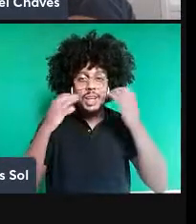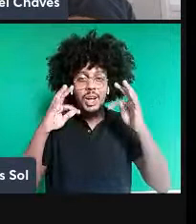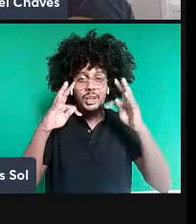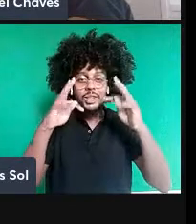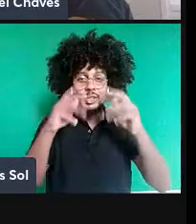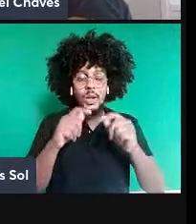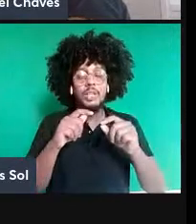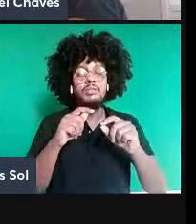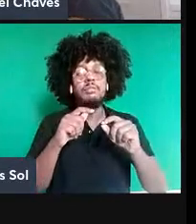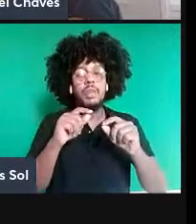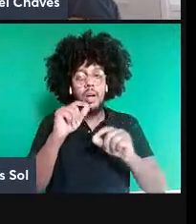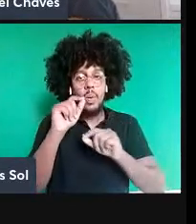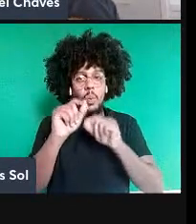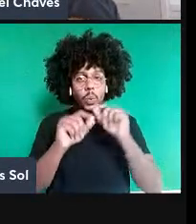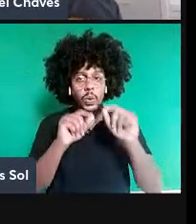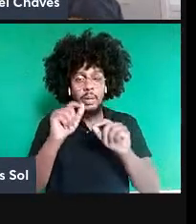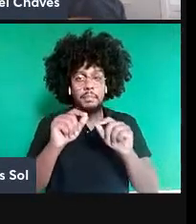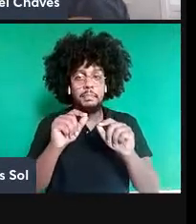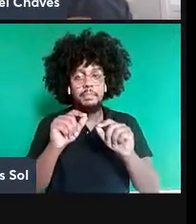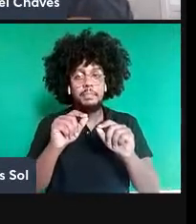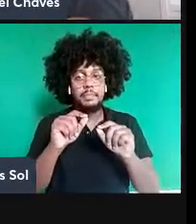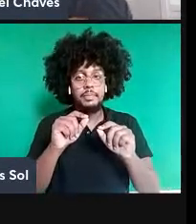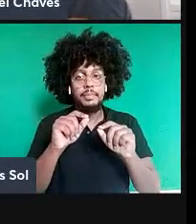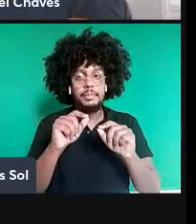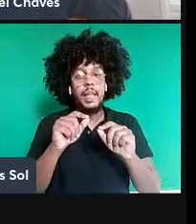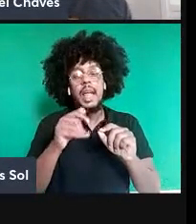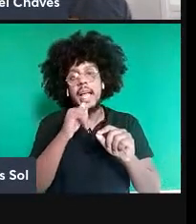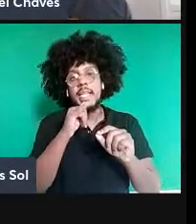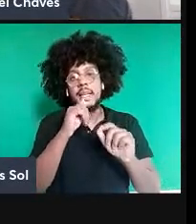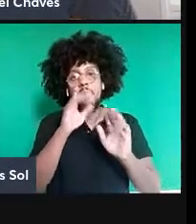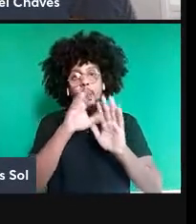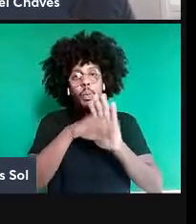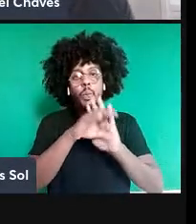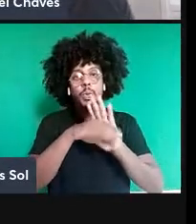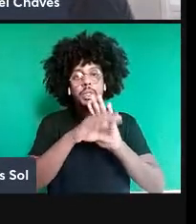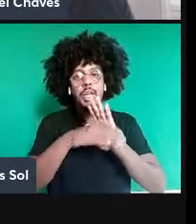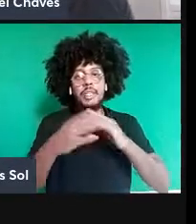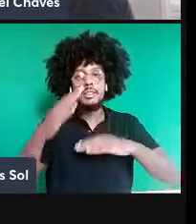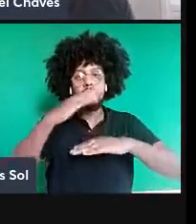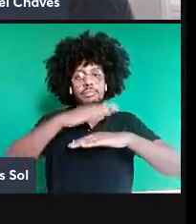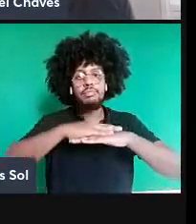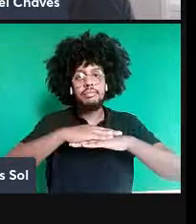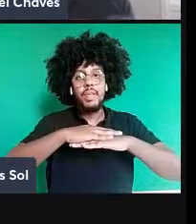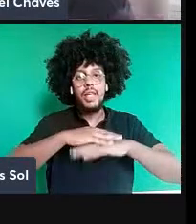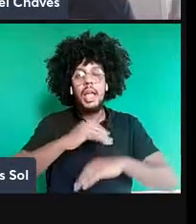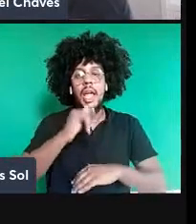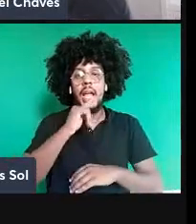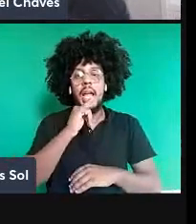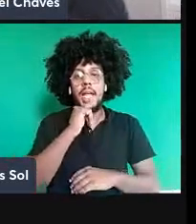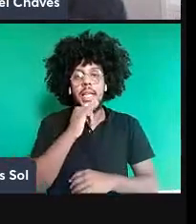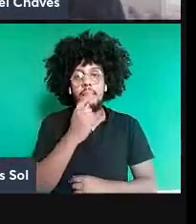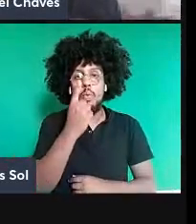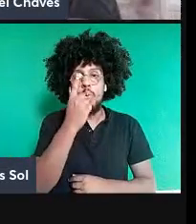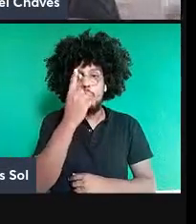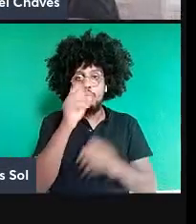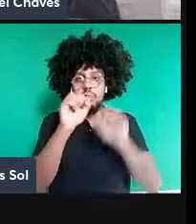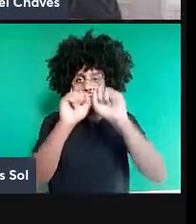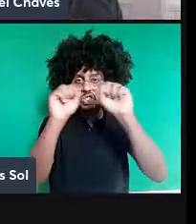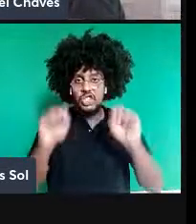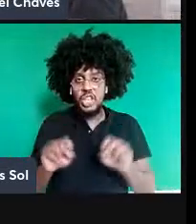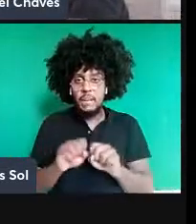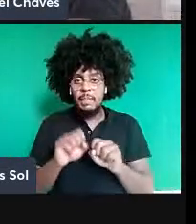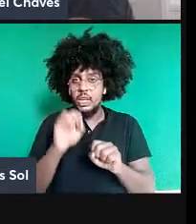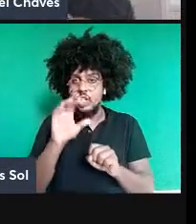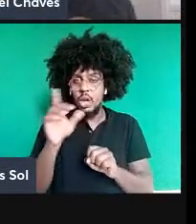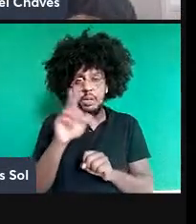estende esse princípio da superposição para não apenas um único sistema quântico, um qubit, um bit quântico, mas para dois ou